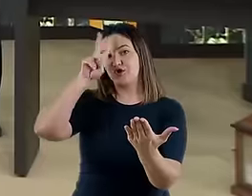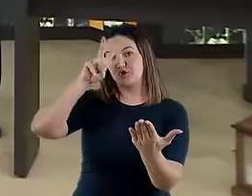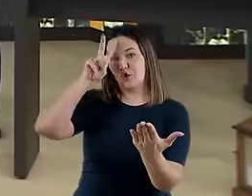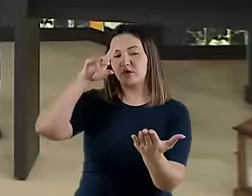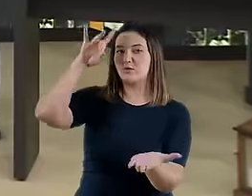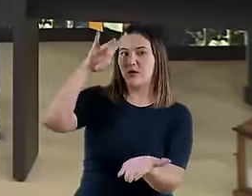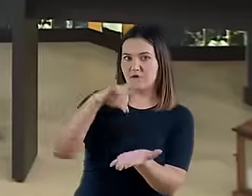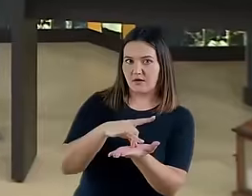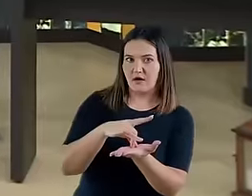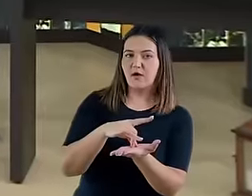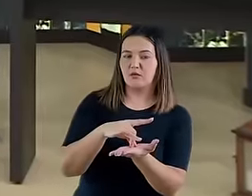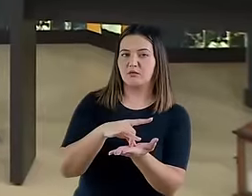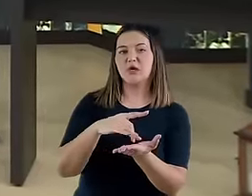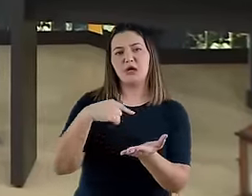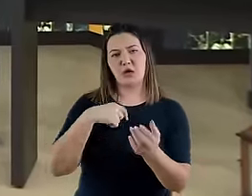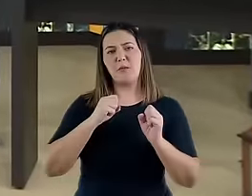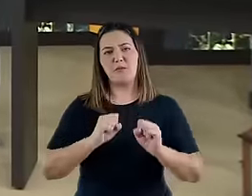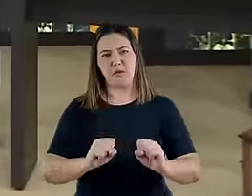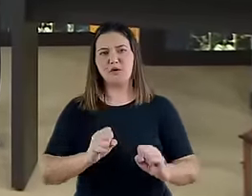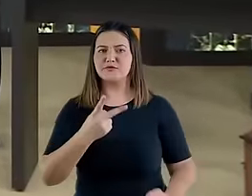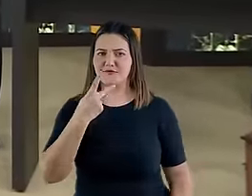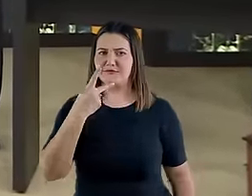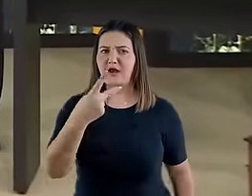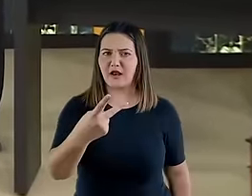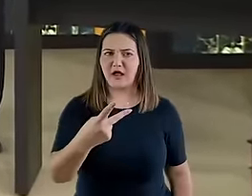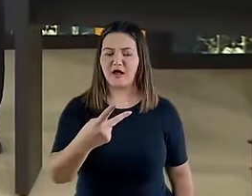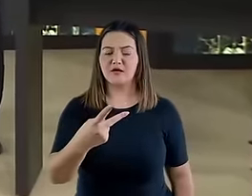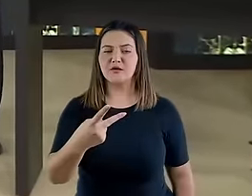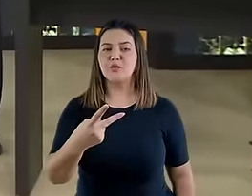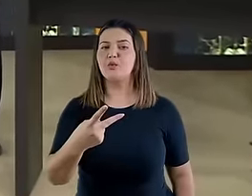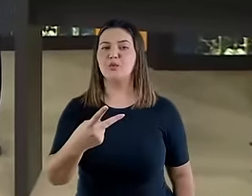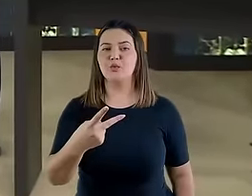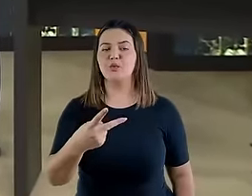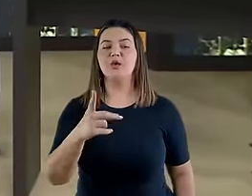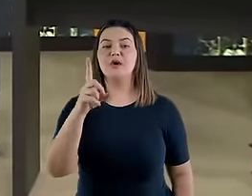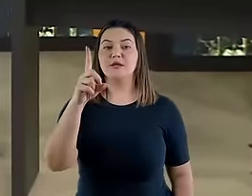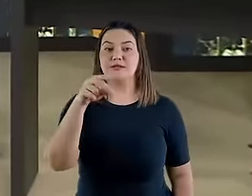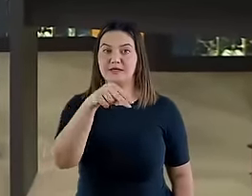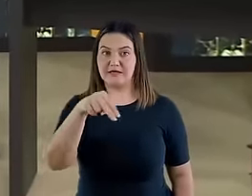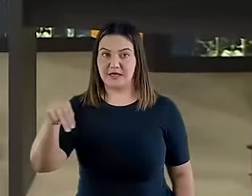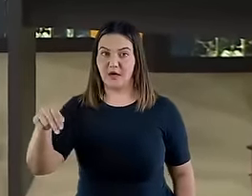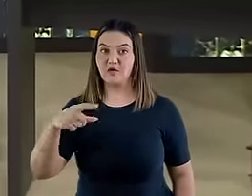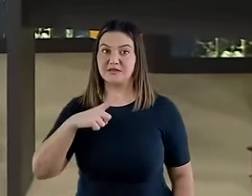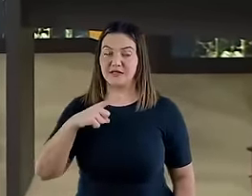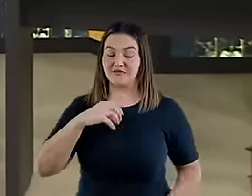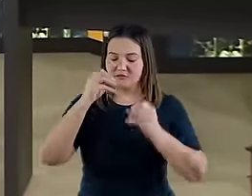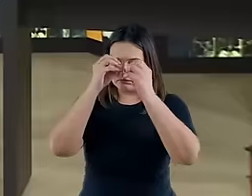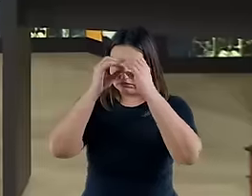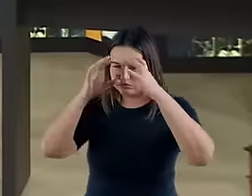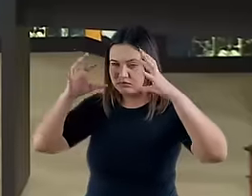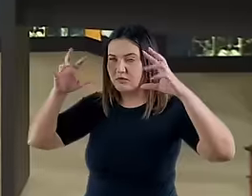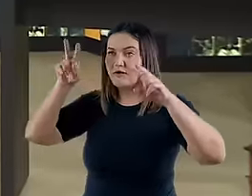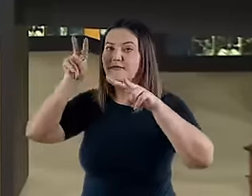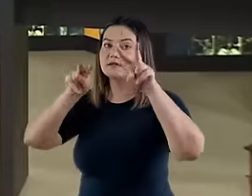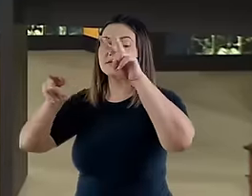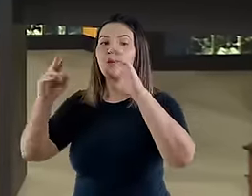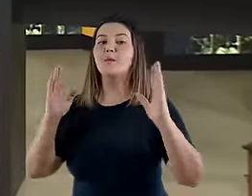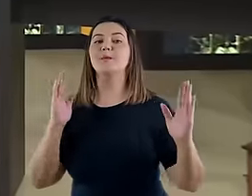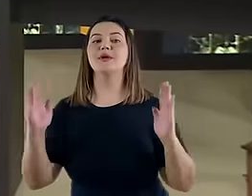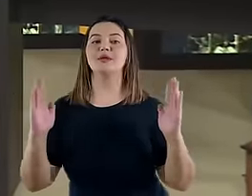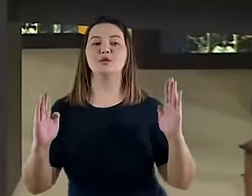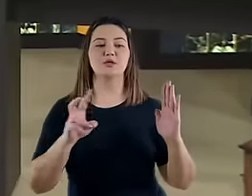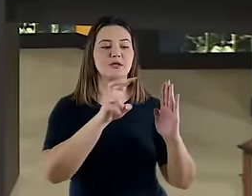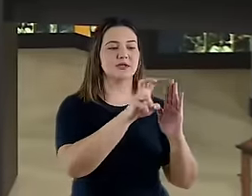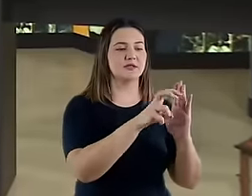historicamente real, então eu posso dizer, sem receio, que Daniel recebeu a sua visão durante algum período